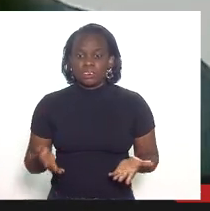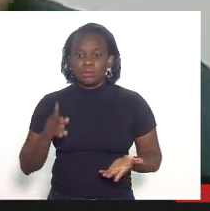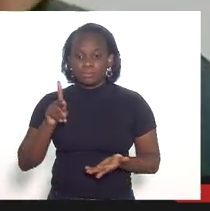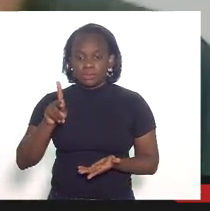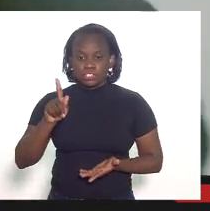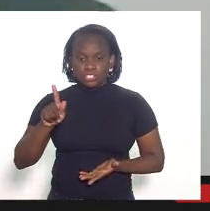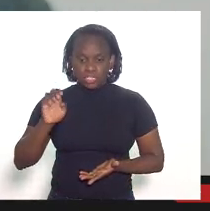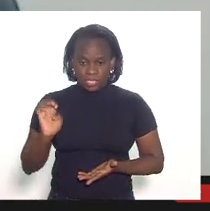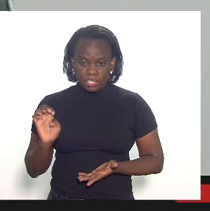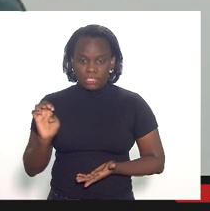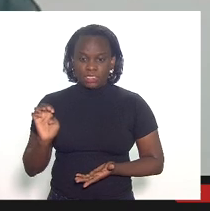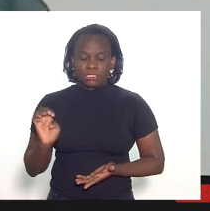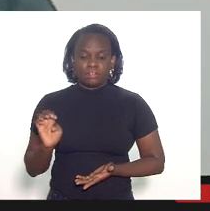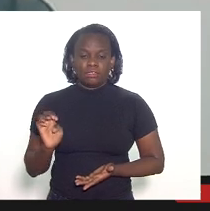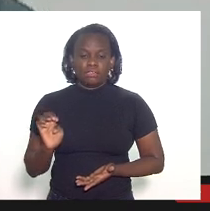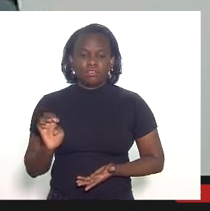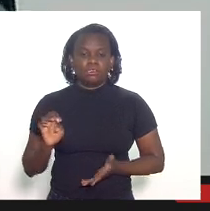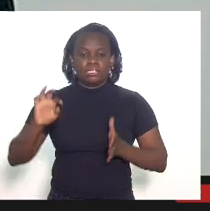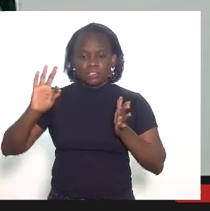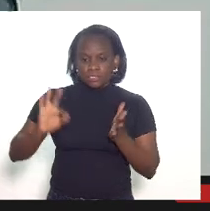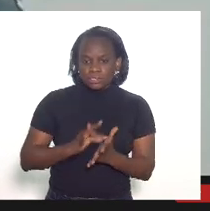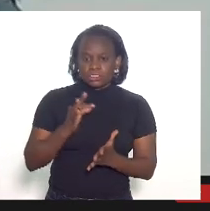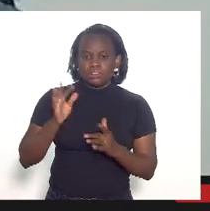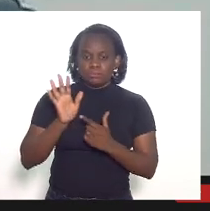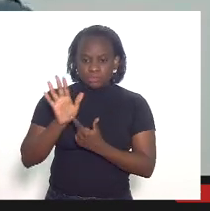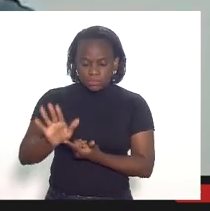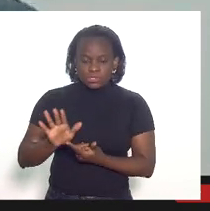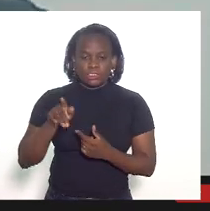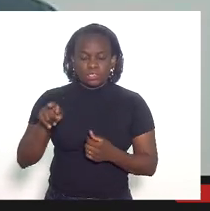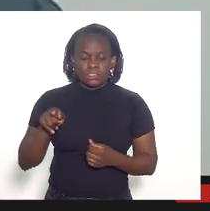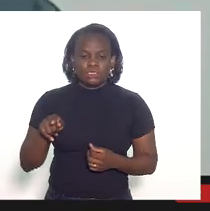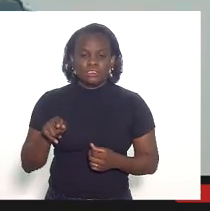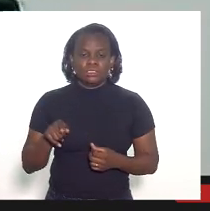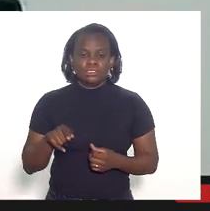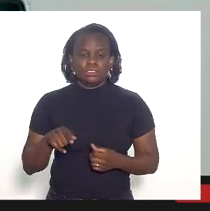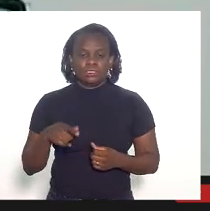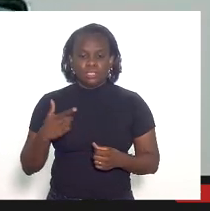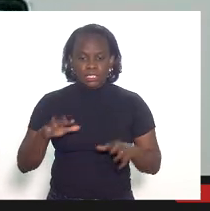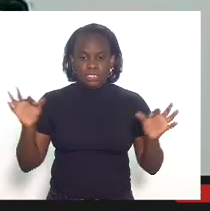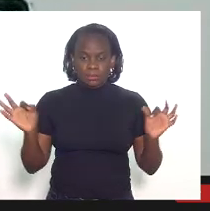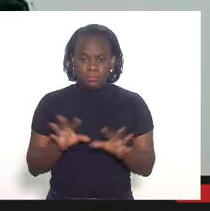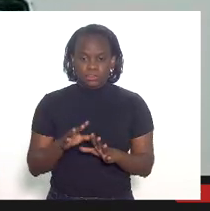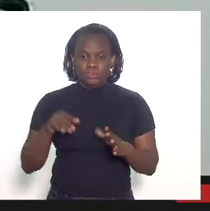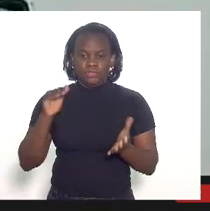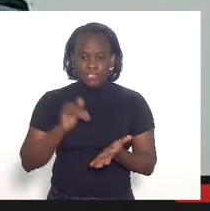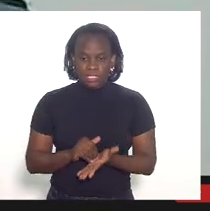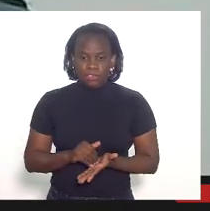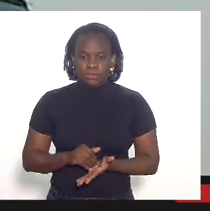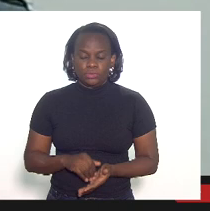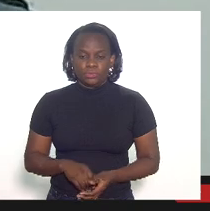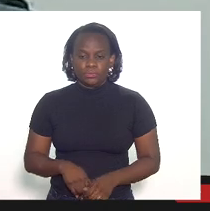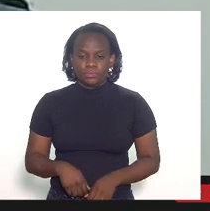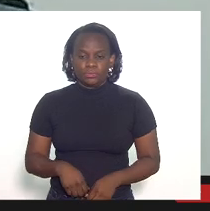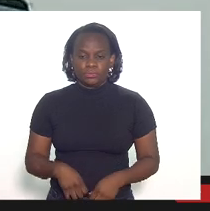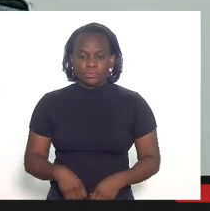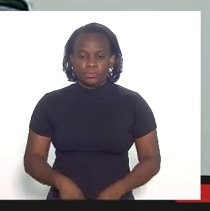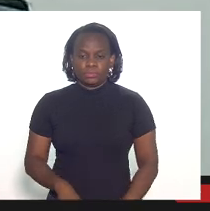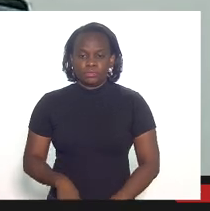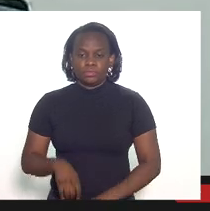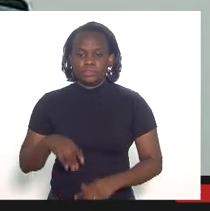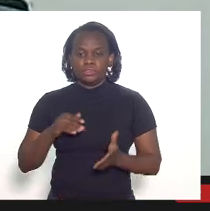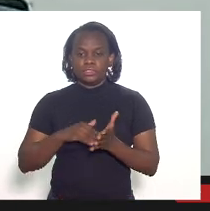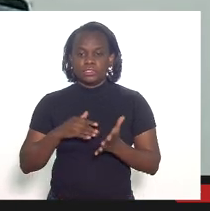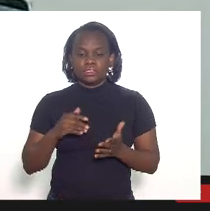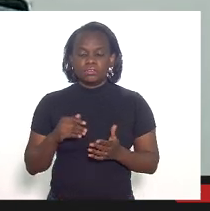APGE assinala aqui na sua na sua conclusão final na sua conclusão